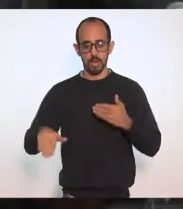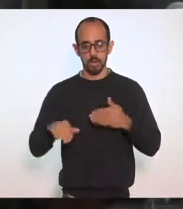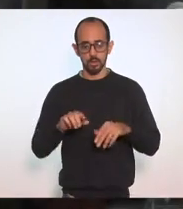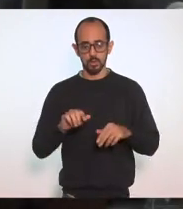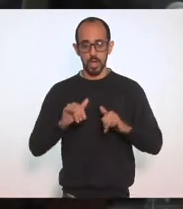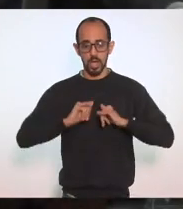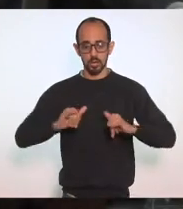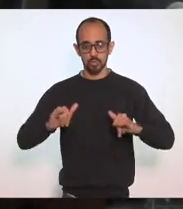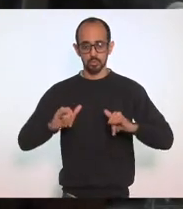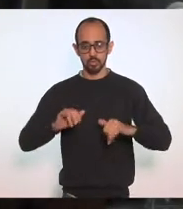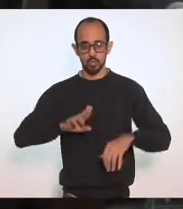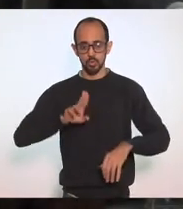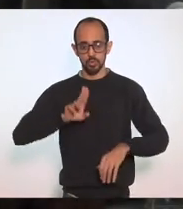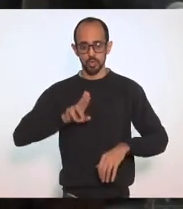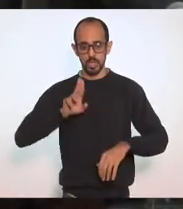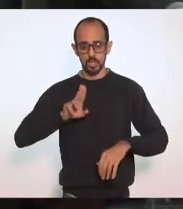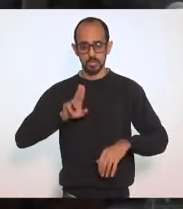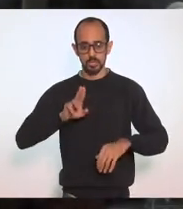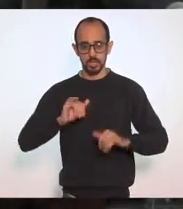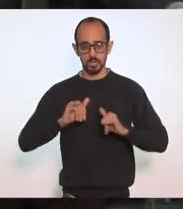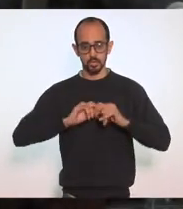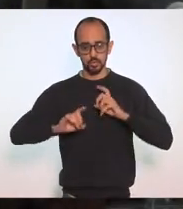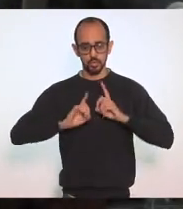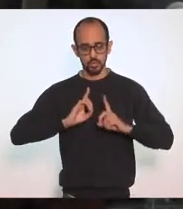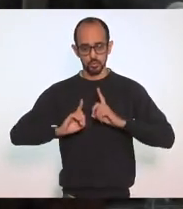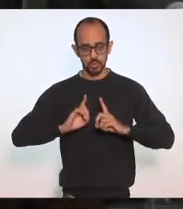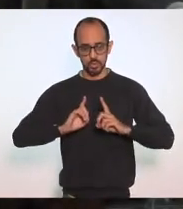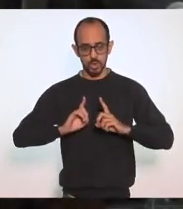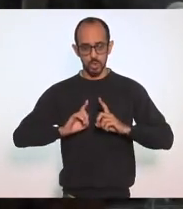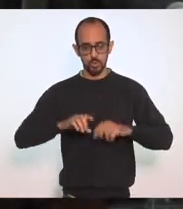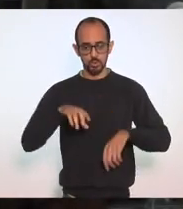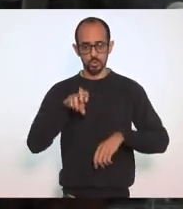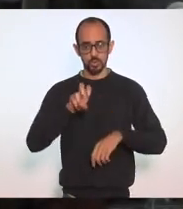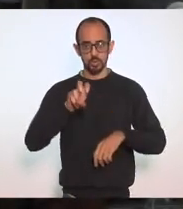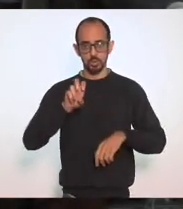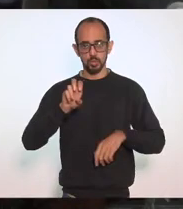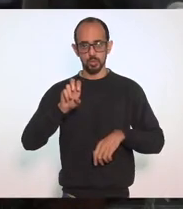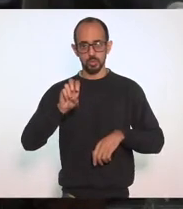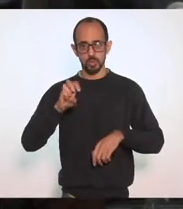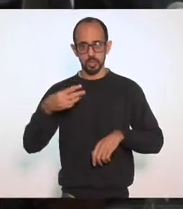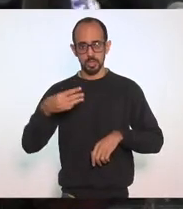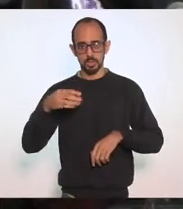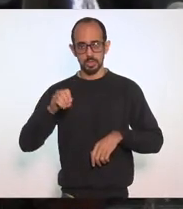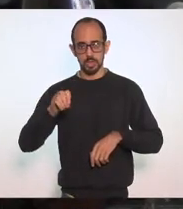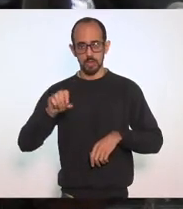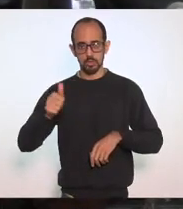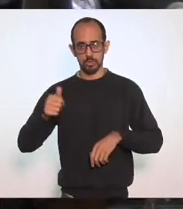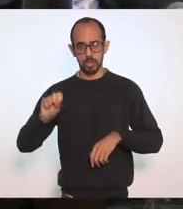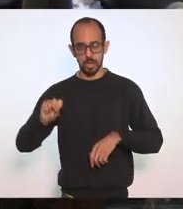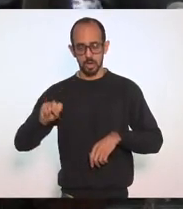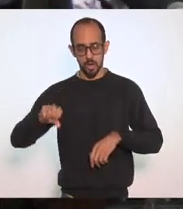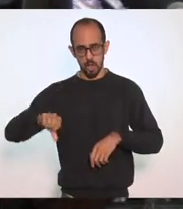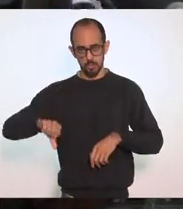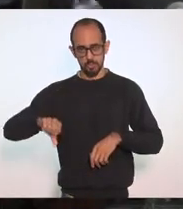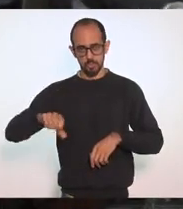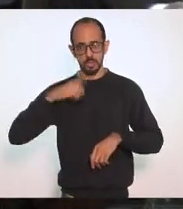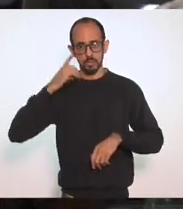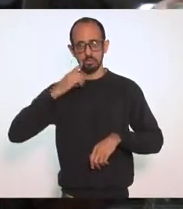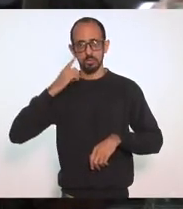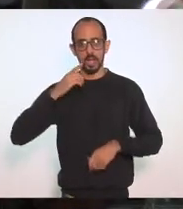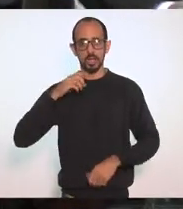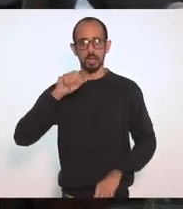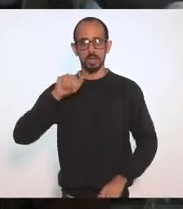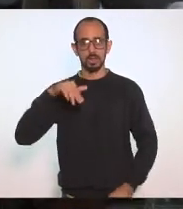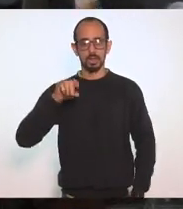Anuncio Em regime de urgência Discussão Única Projeto De Lei 503 De 19 De Autoria Deputada Francene Mota Que dispõe Sobre o direito